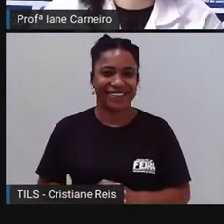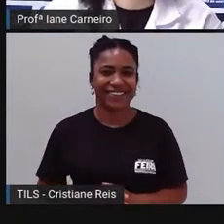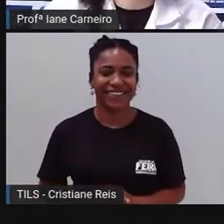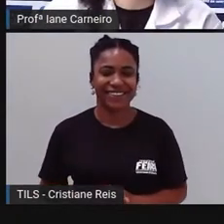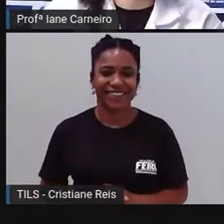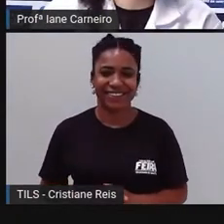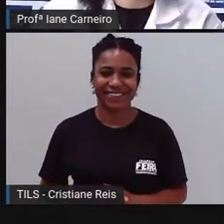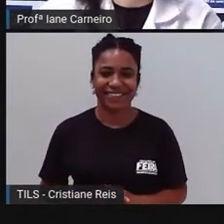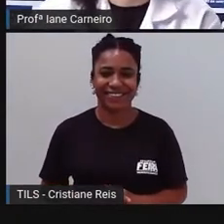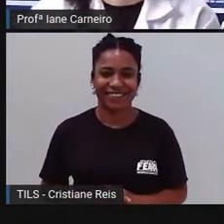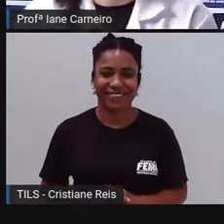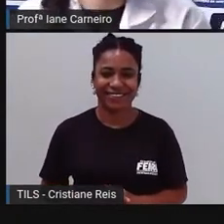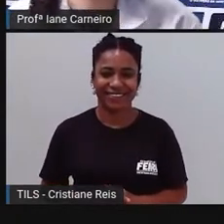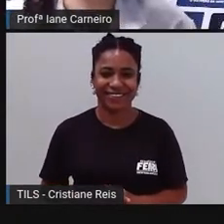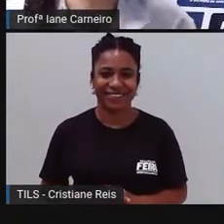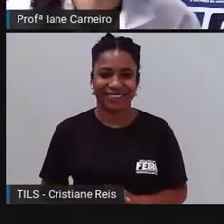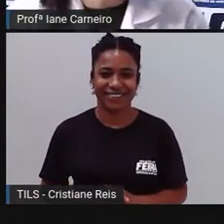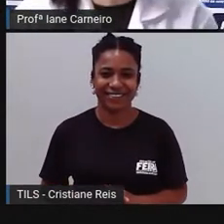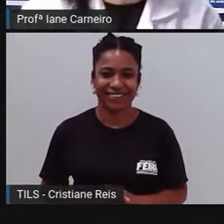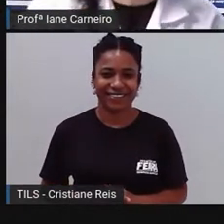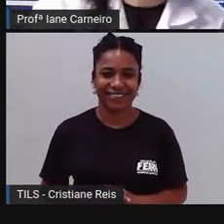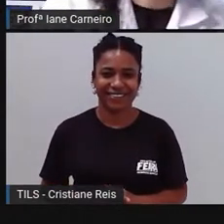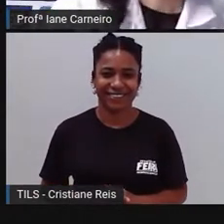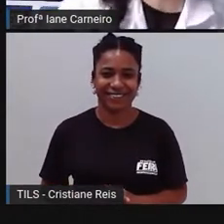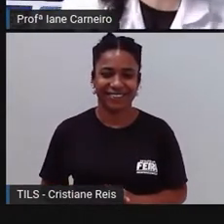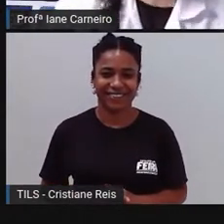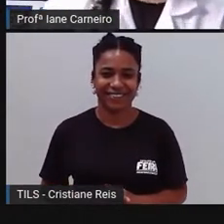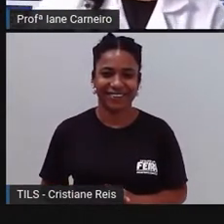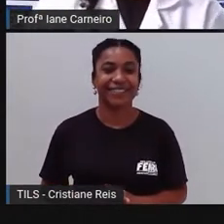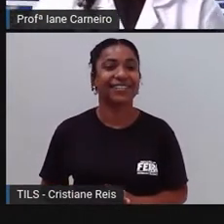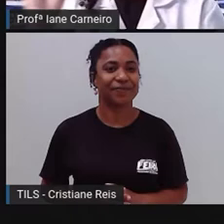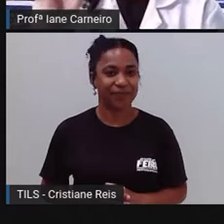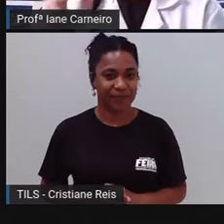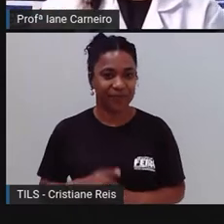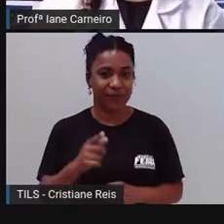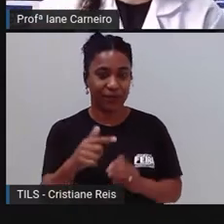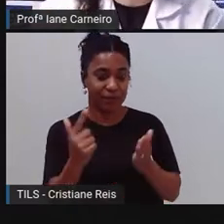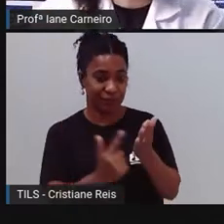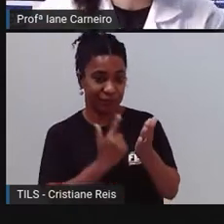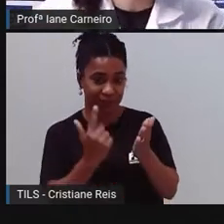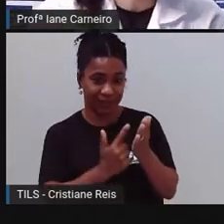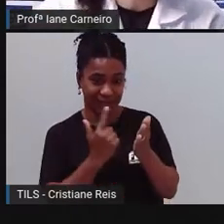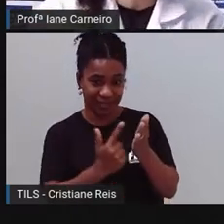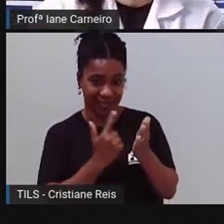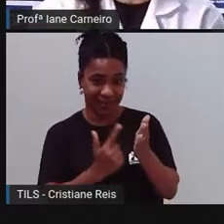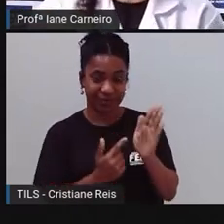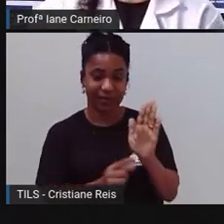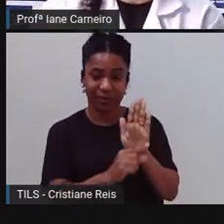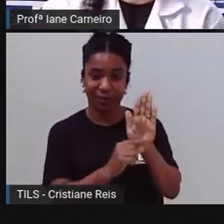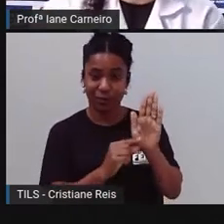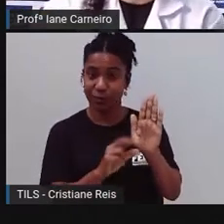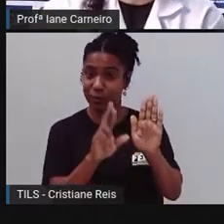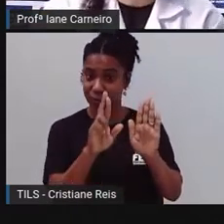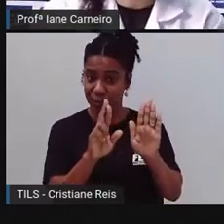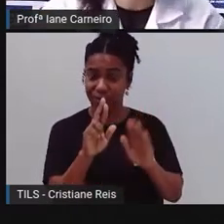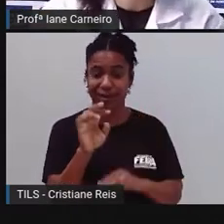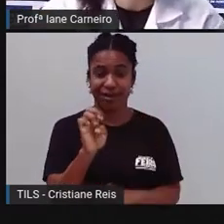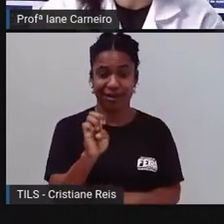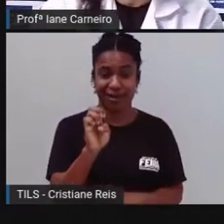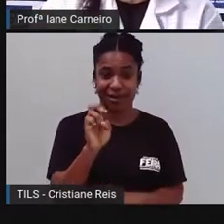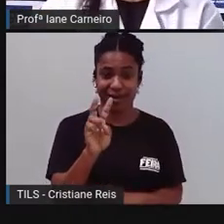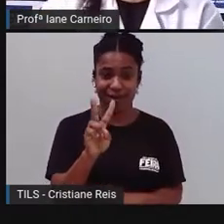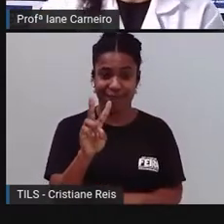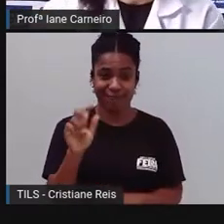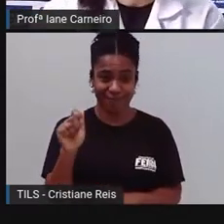Adivinhe Se Puder, de Eva Furnari. Os livros de Eva Furnari são muito engraçados, interessantes,